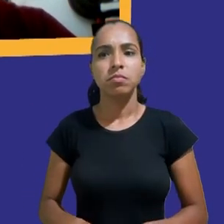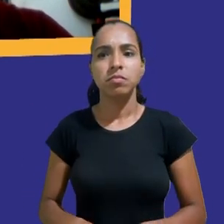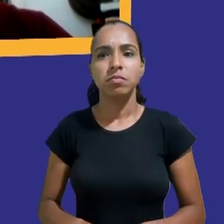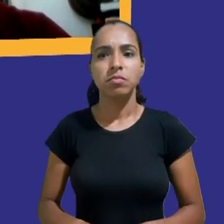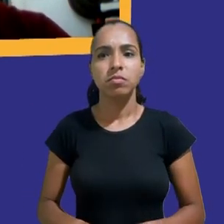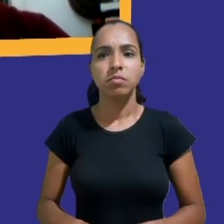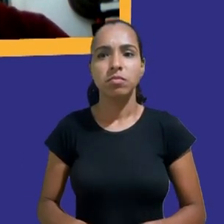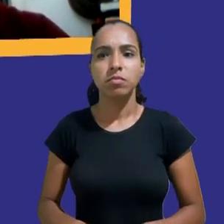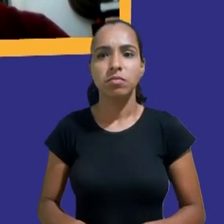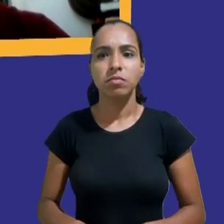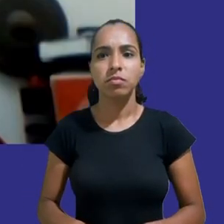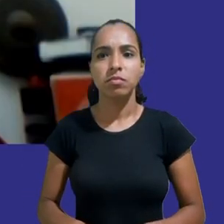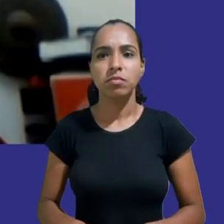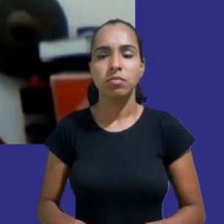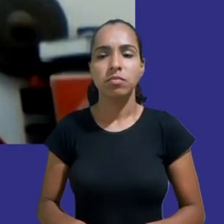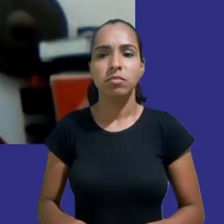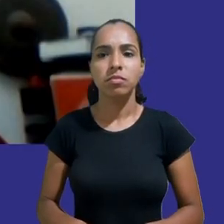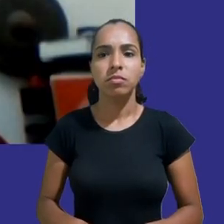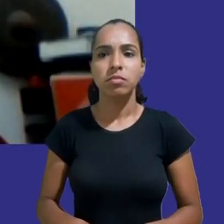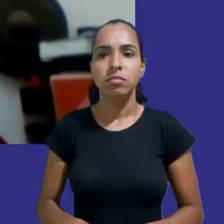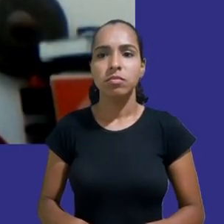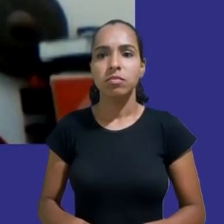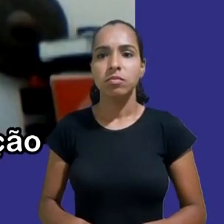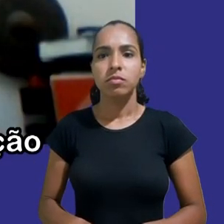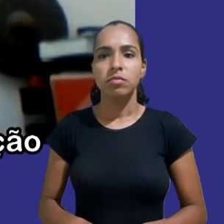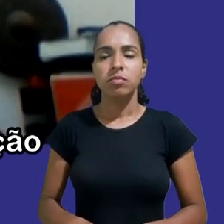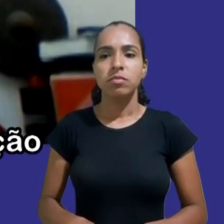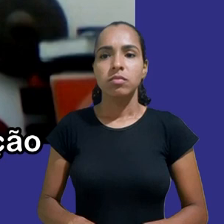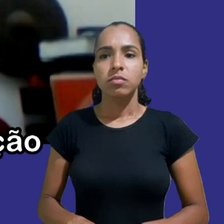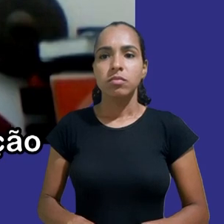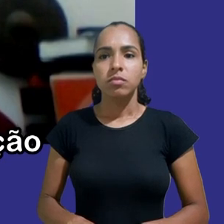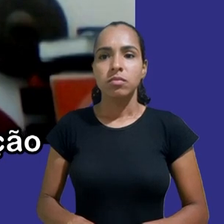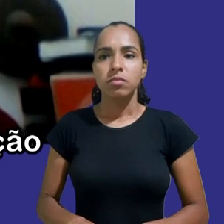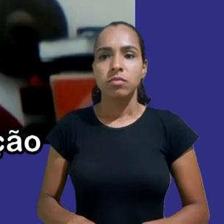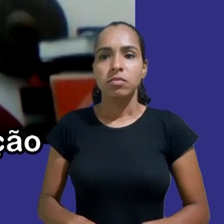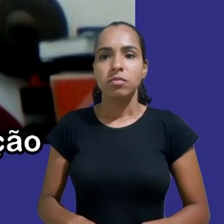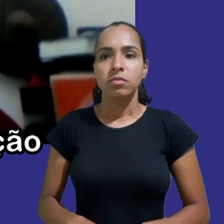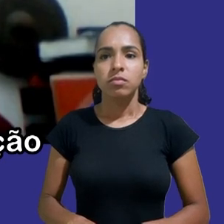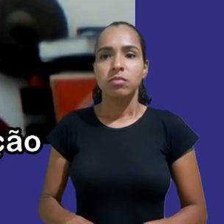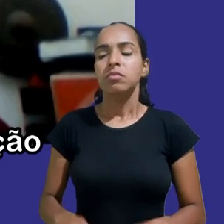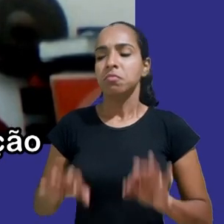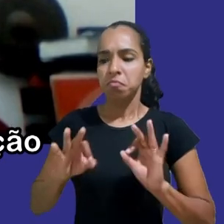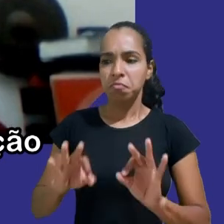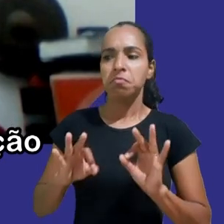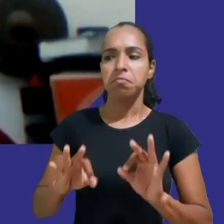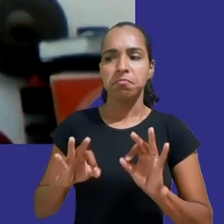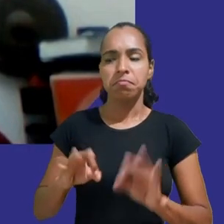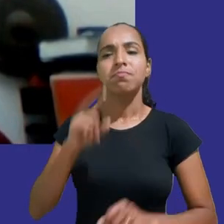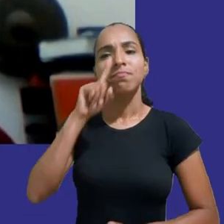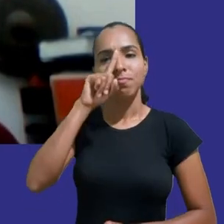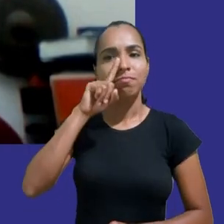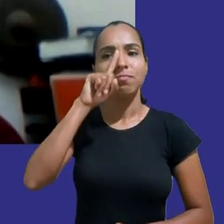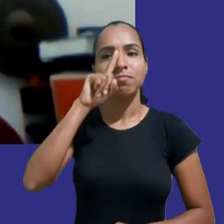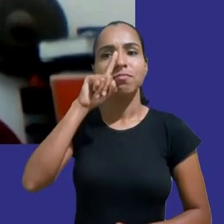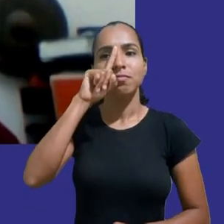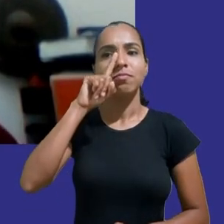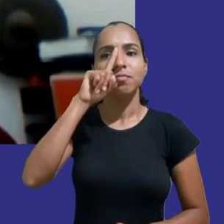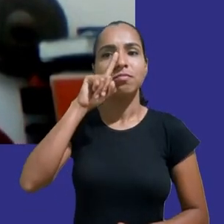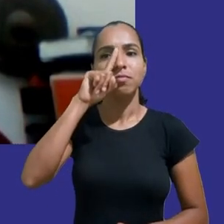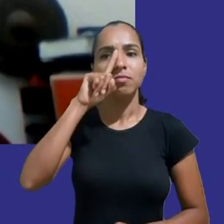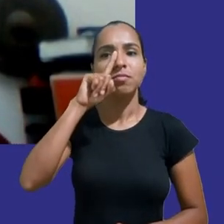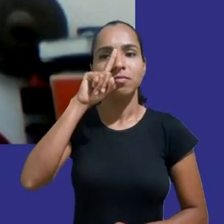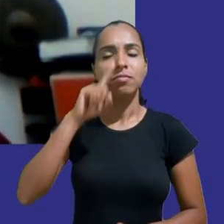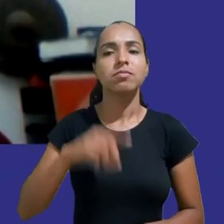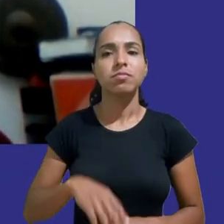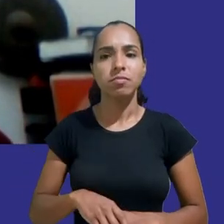Com certeza isso é um grande perigo no momento em que a principal fonte de monetização para as plataformas é